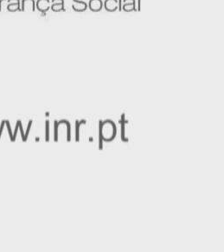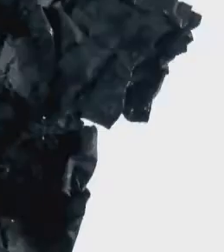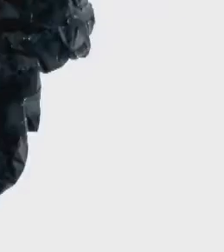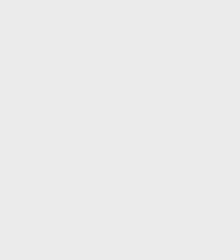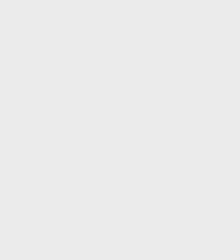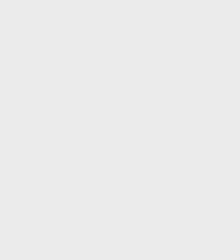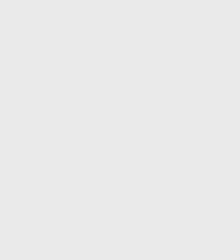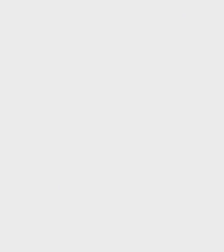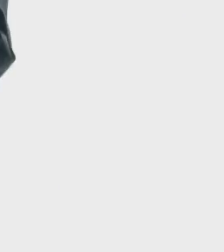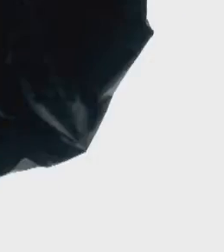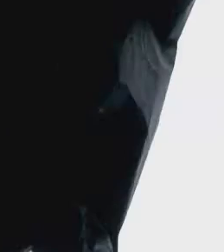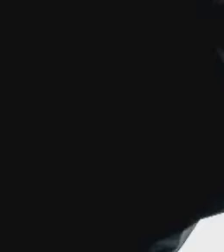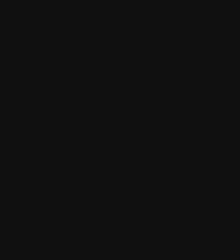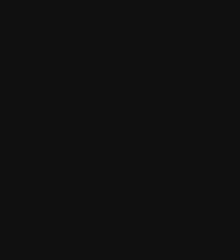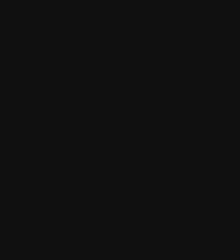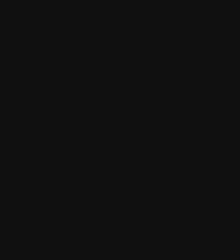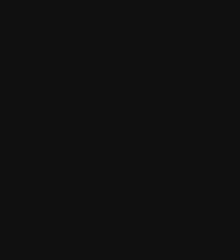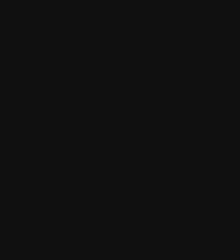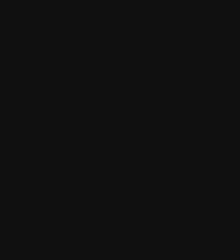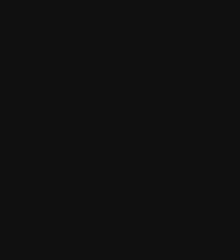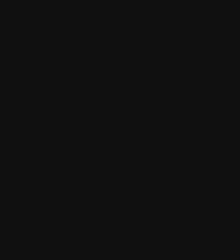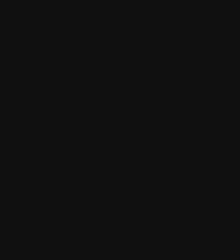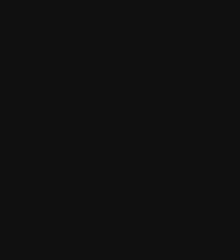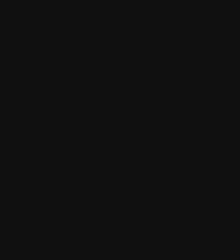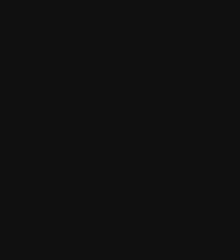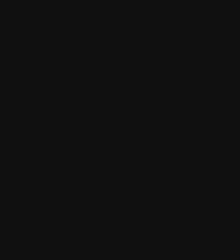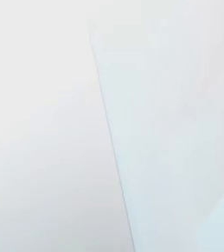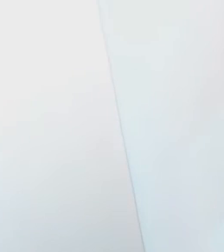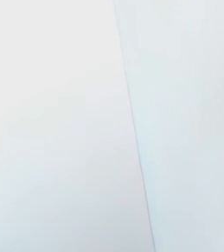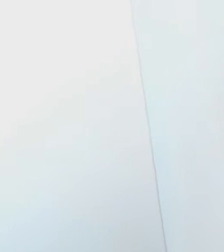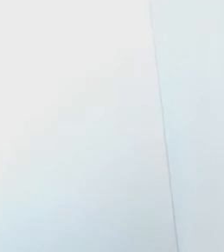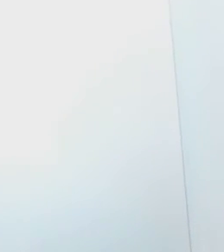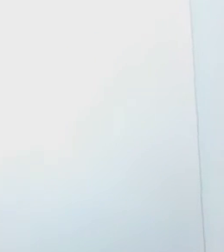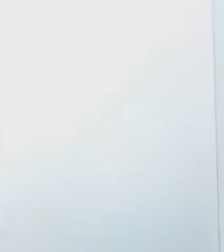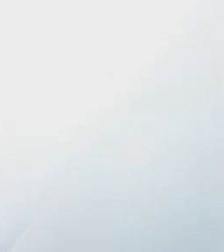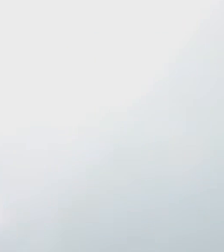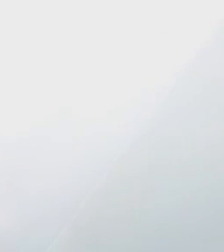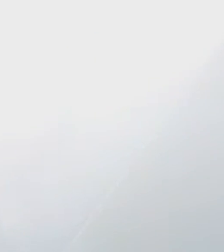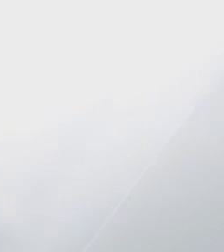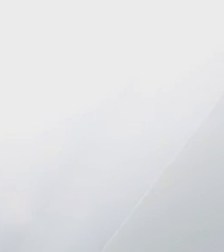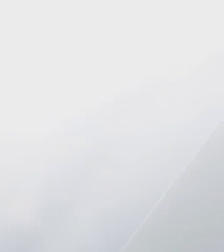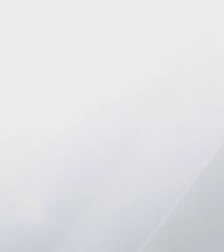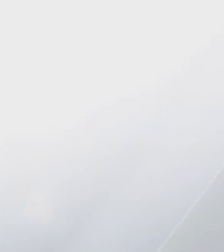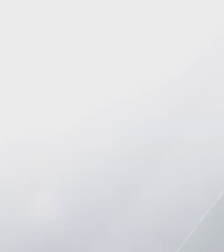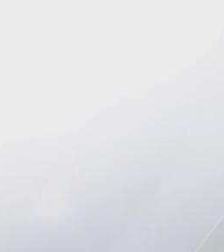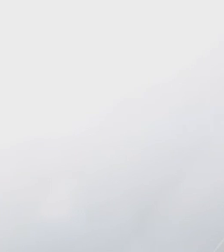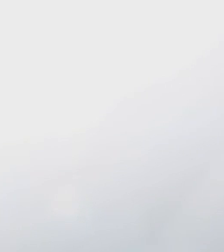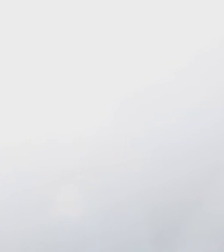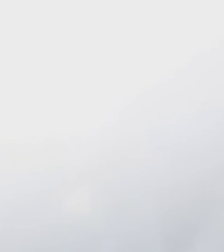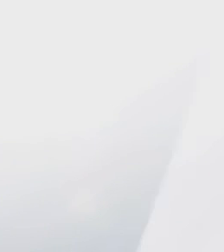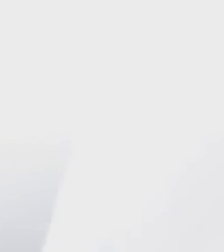A gente está